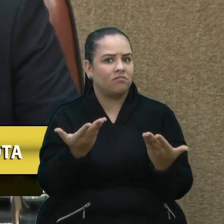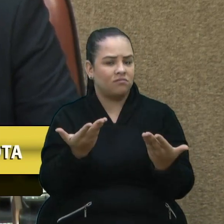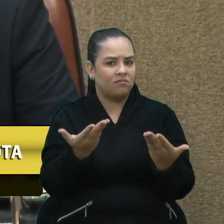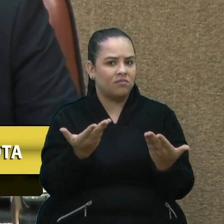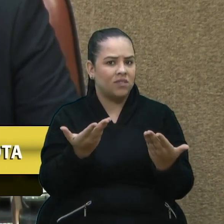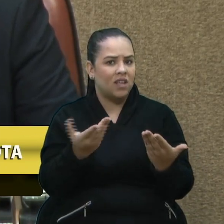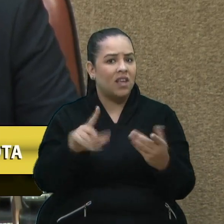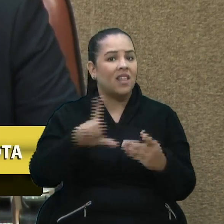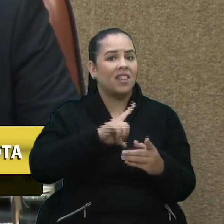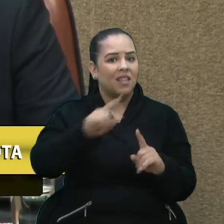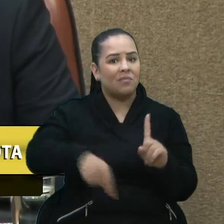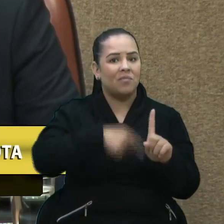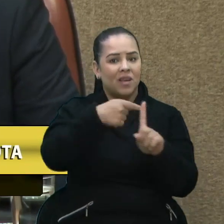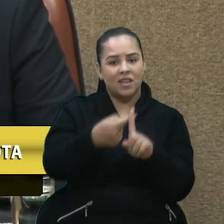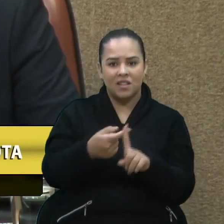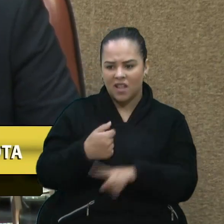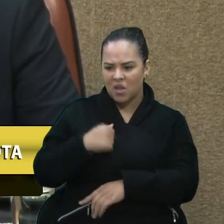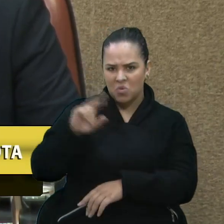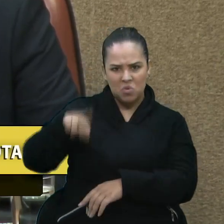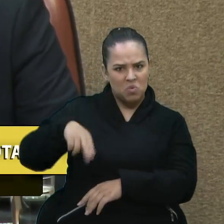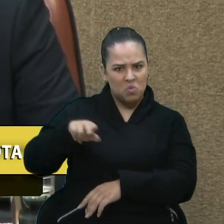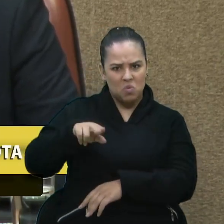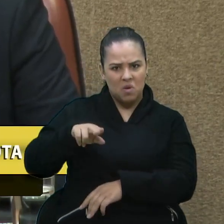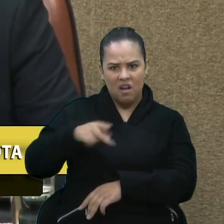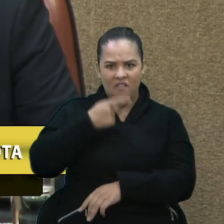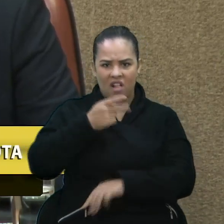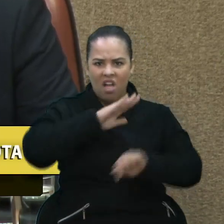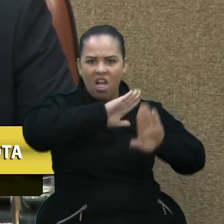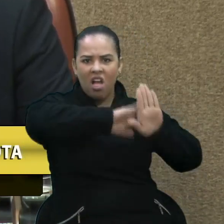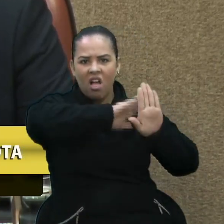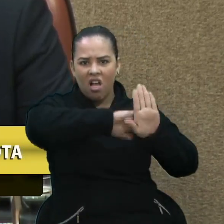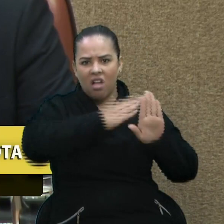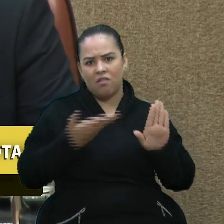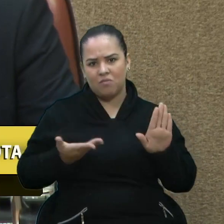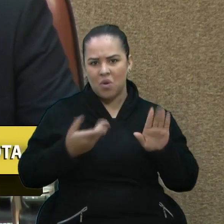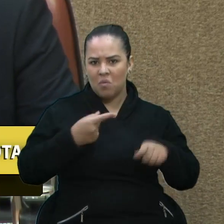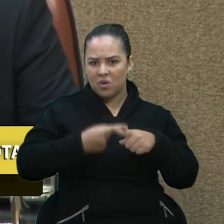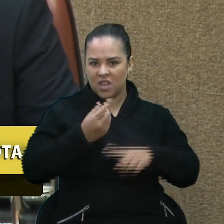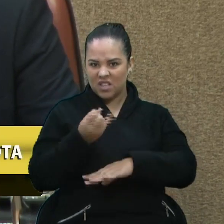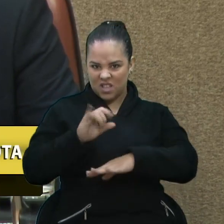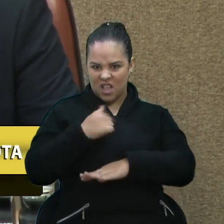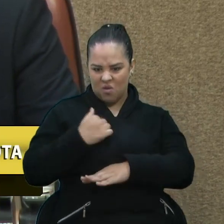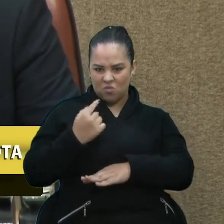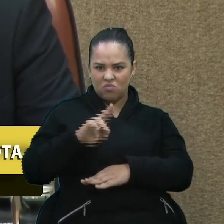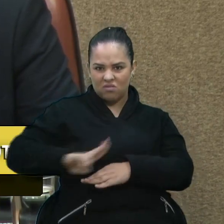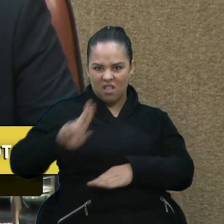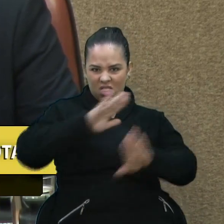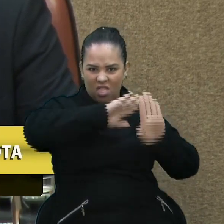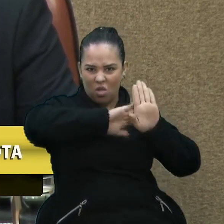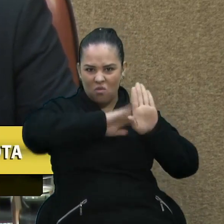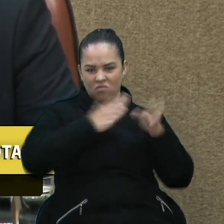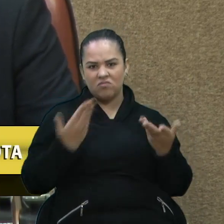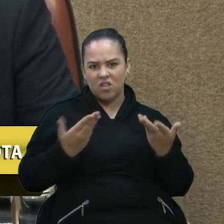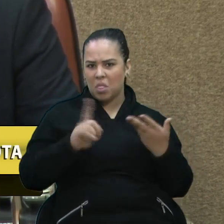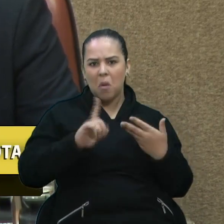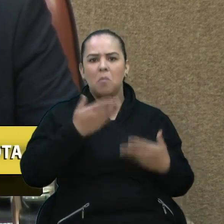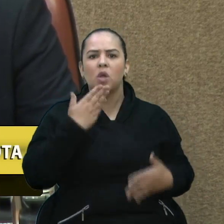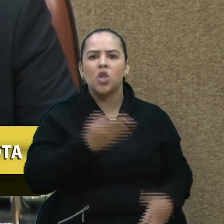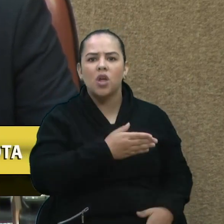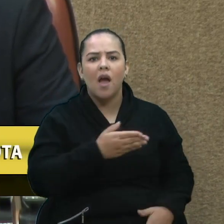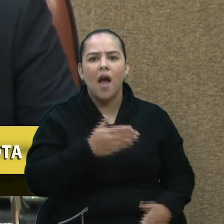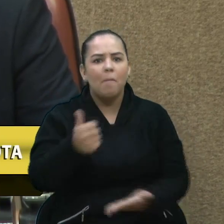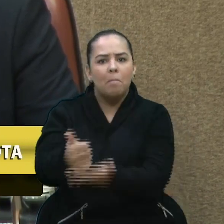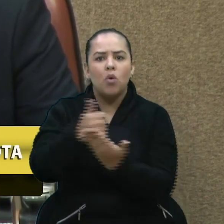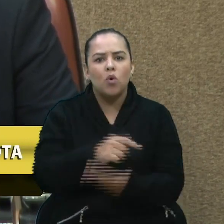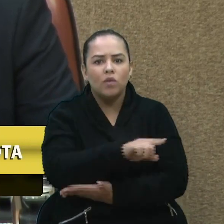nenhum momento eu usei ideologia, porque se eu usasse ideologia, eu não teria pedido o apoio de vocês. Eu não teria pedido o apoio de